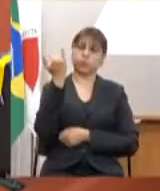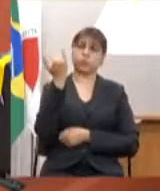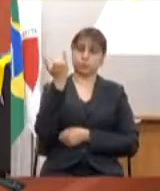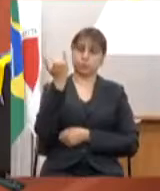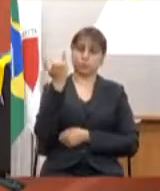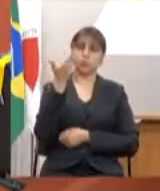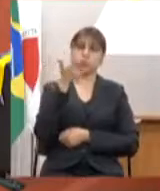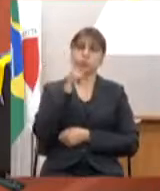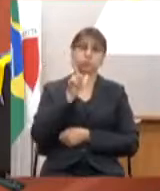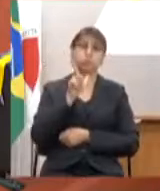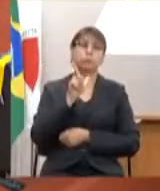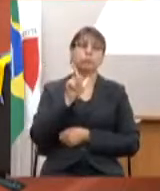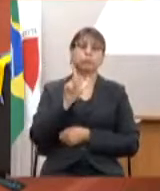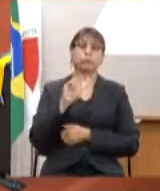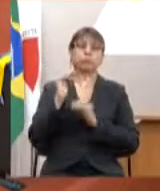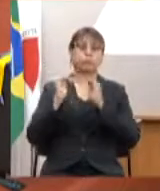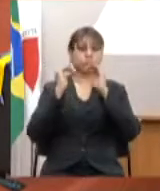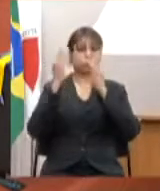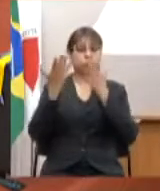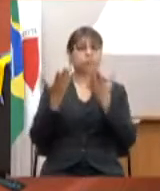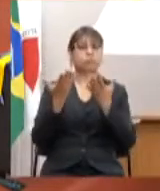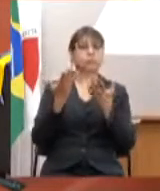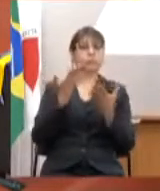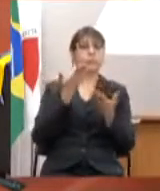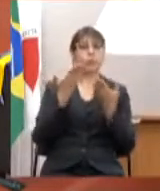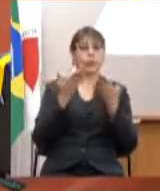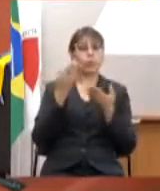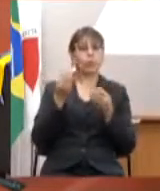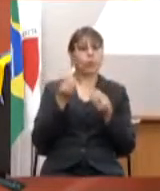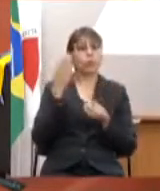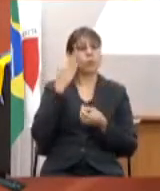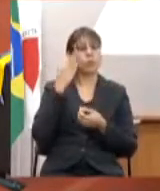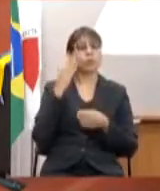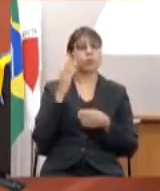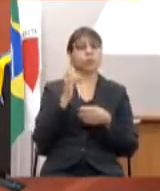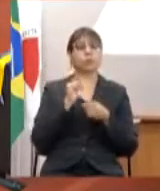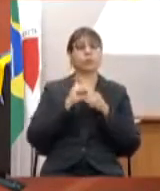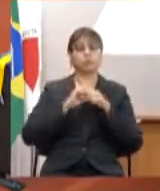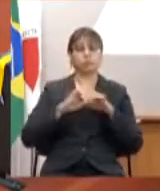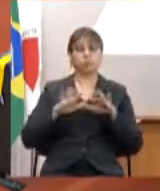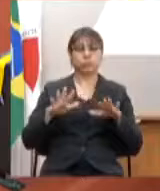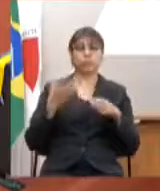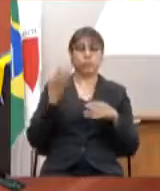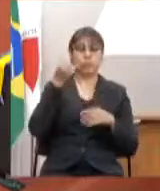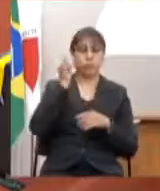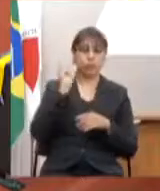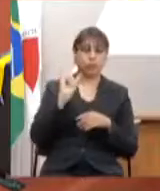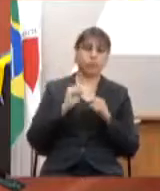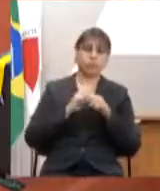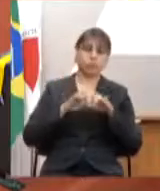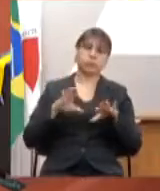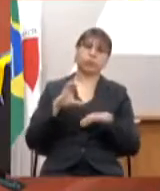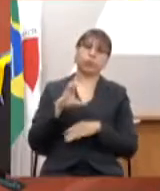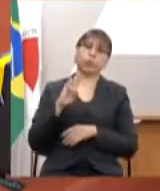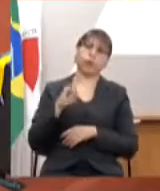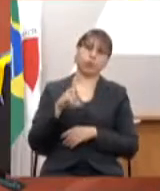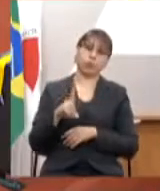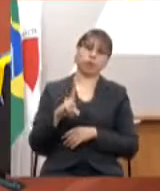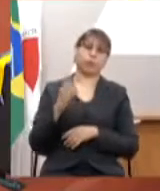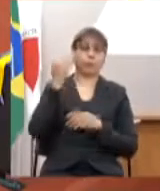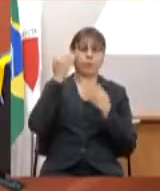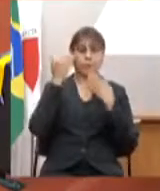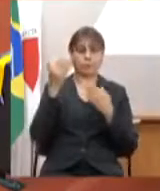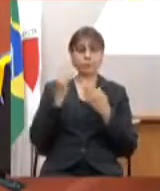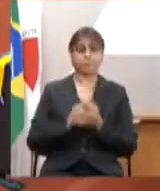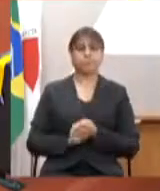uma hierarquia no enfrentamento da covid e também dar uma organização importante muito obrigado muito